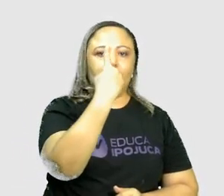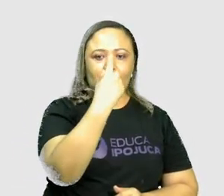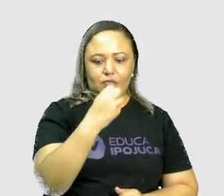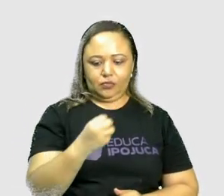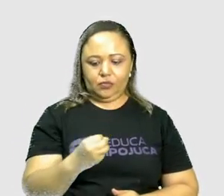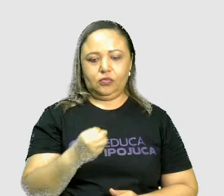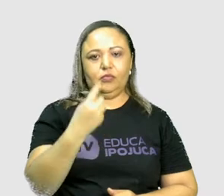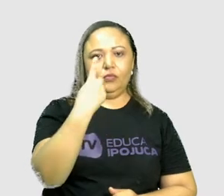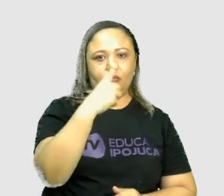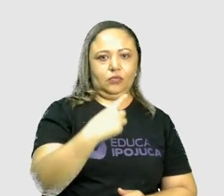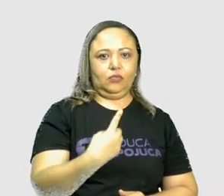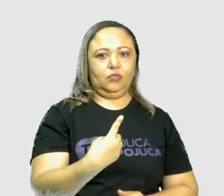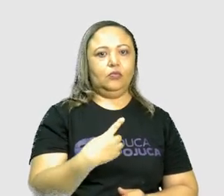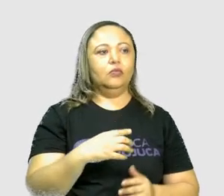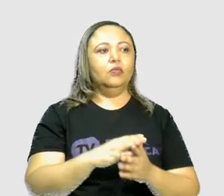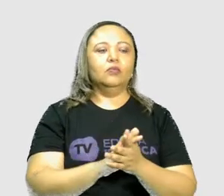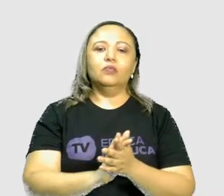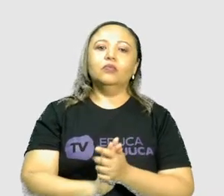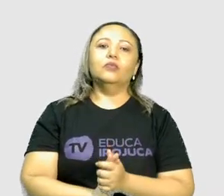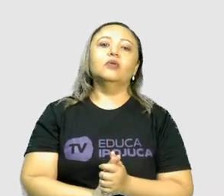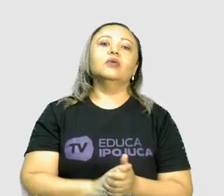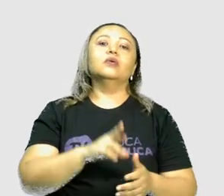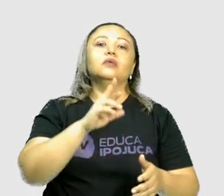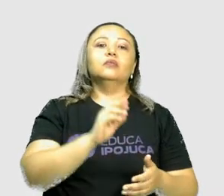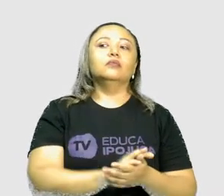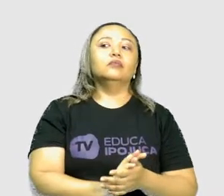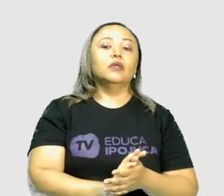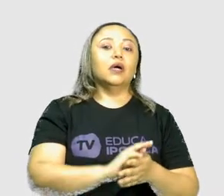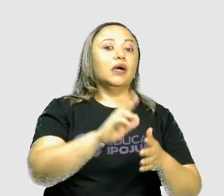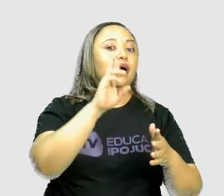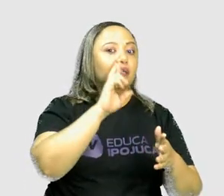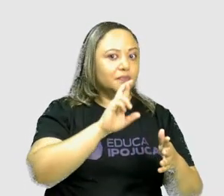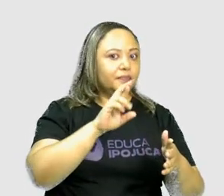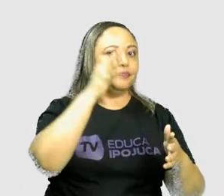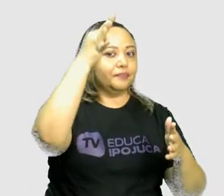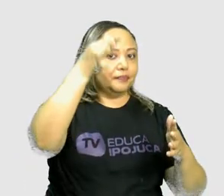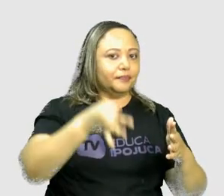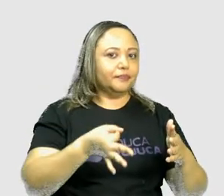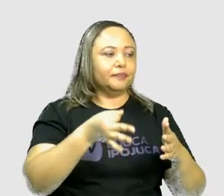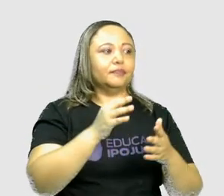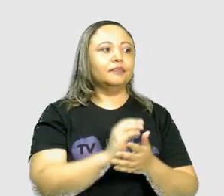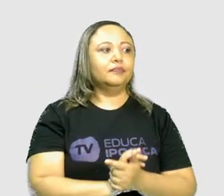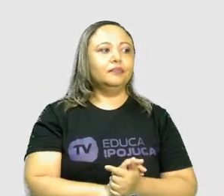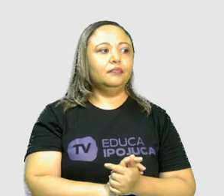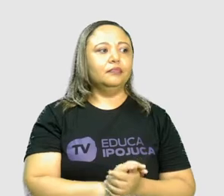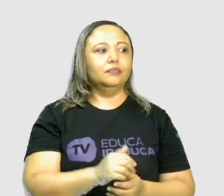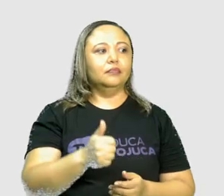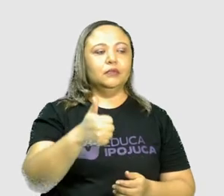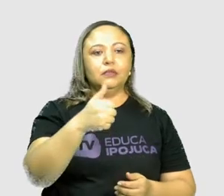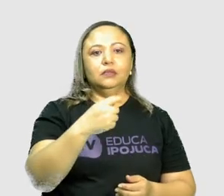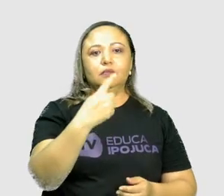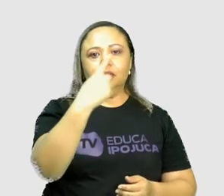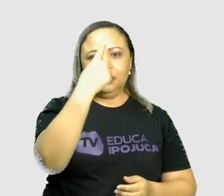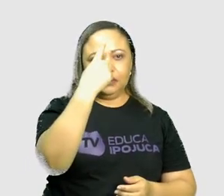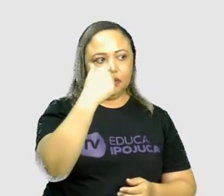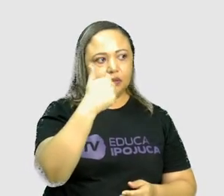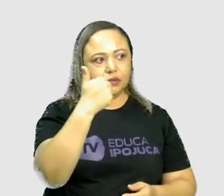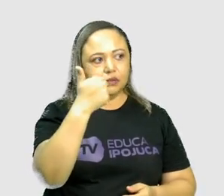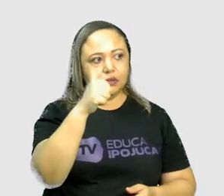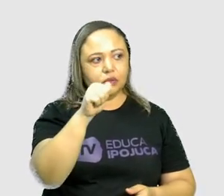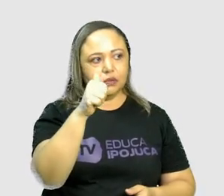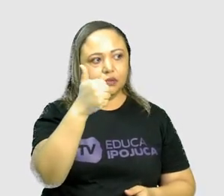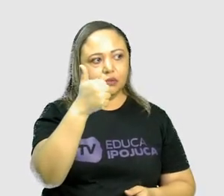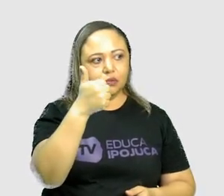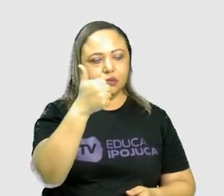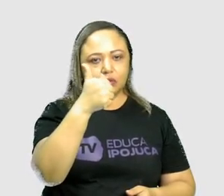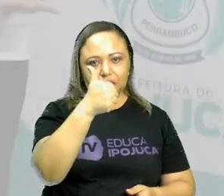E acertou quem respondeu para mim apenas o número 101. Pois é,